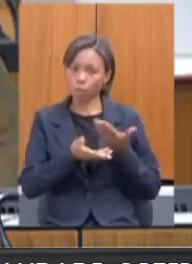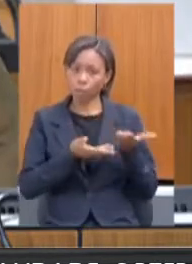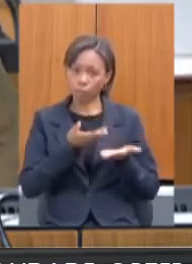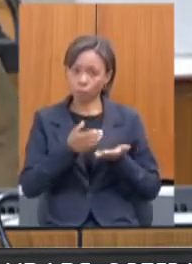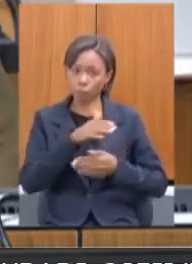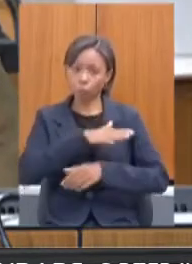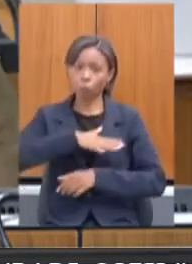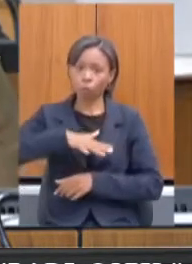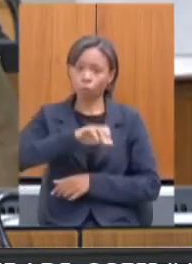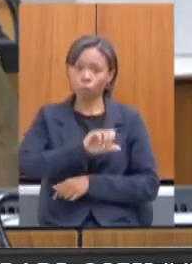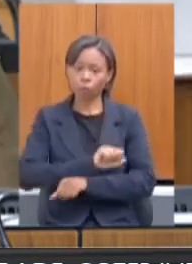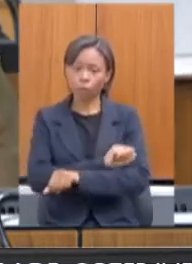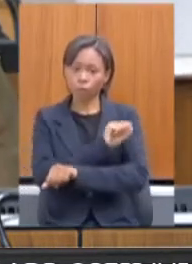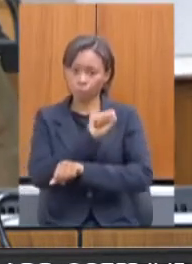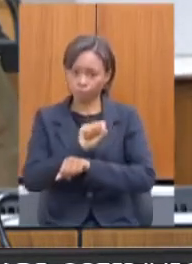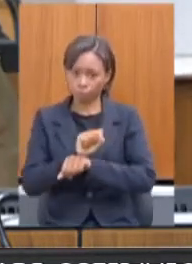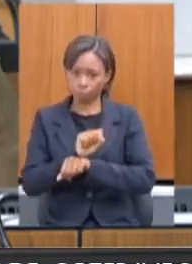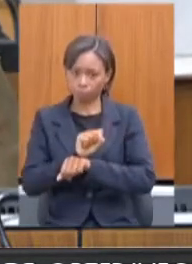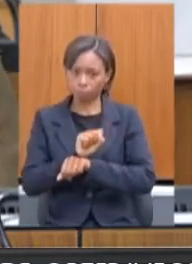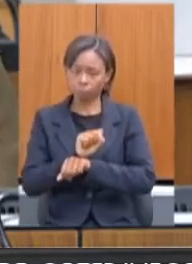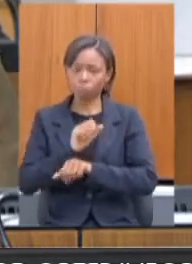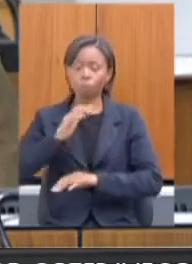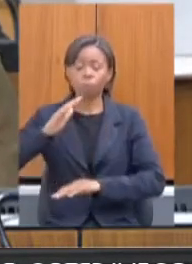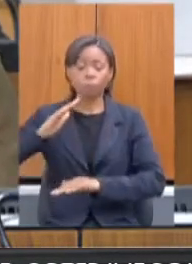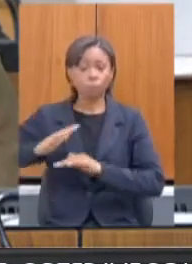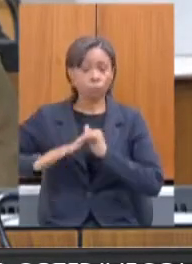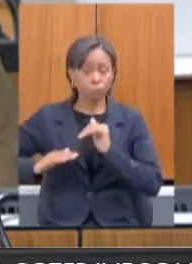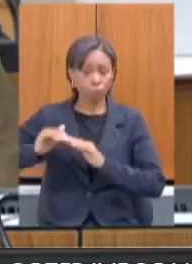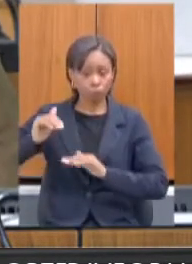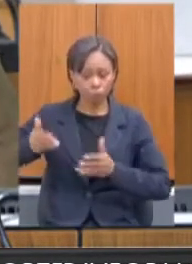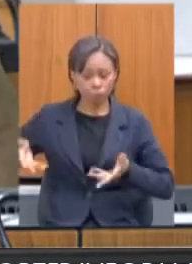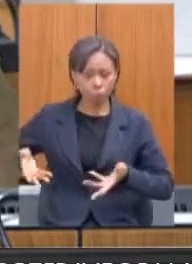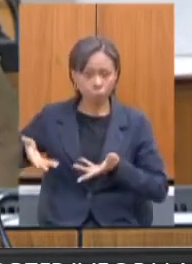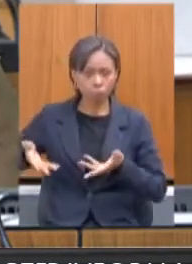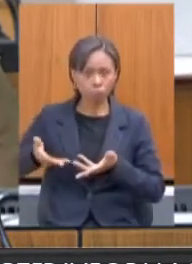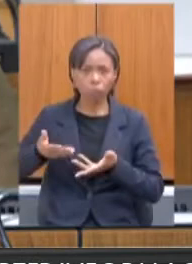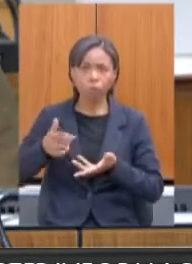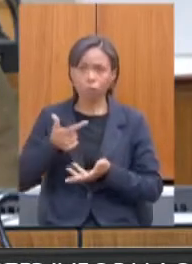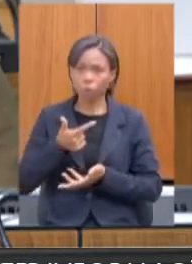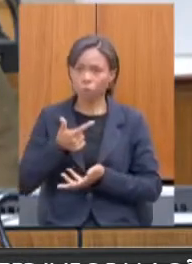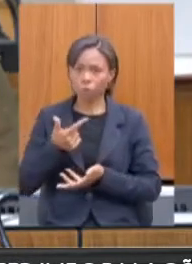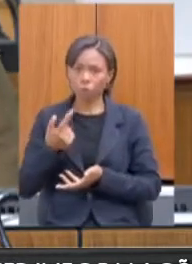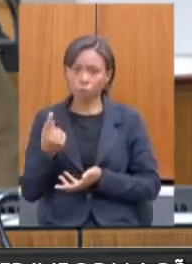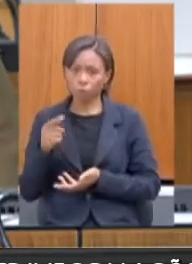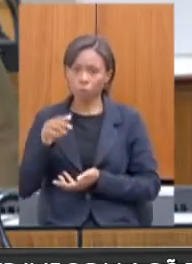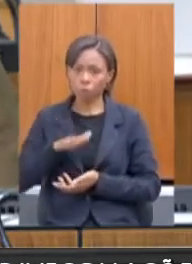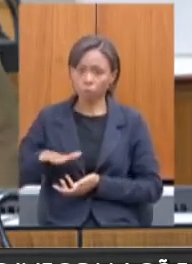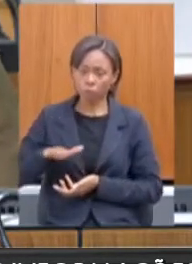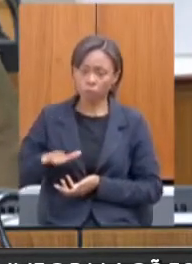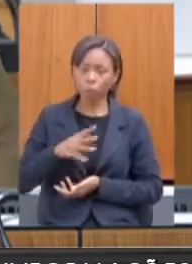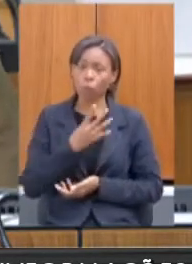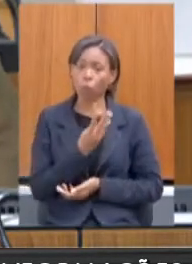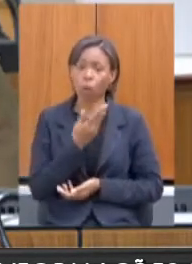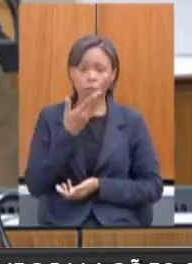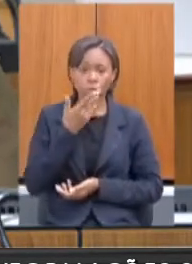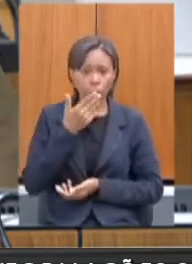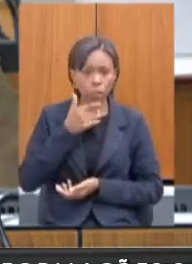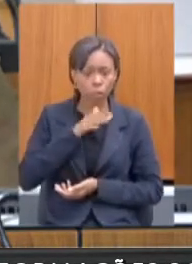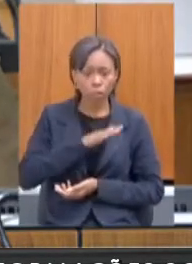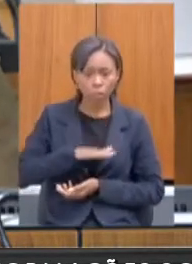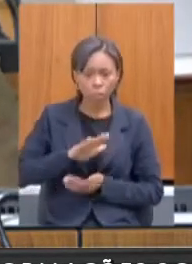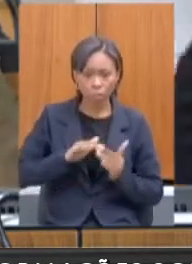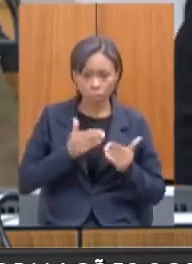Capacitamos 21 crianças, capacitamos 4 creios regionais, fizemos um material de